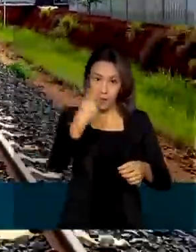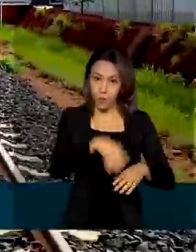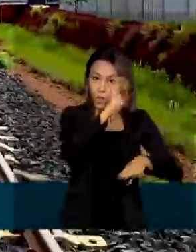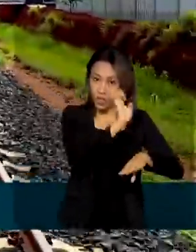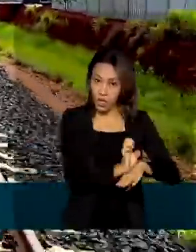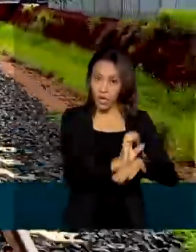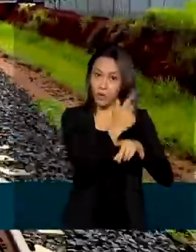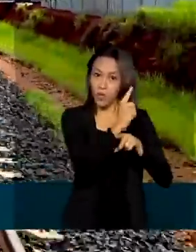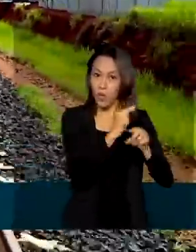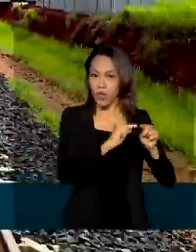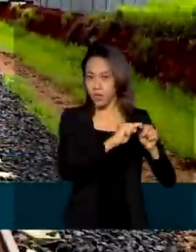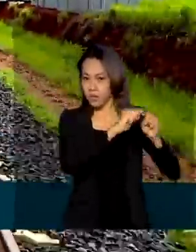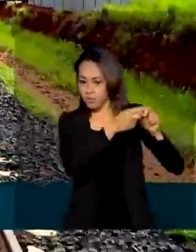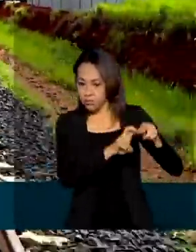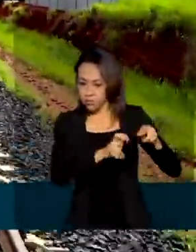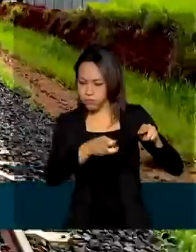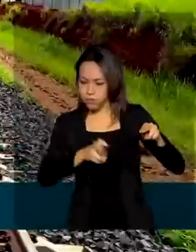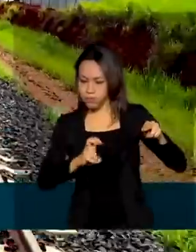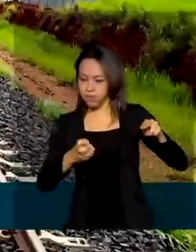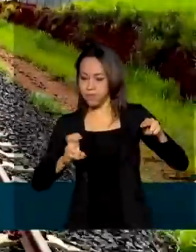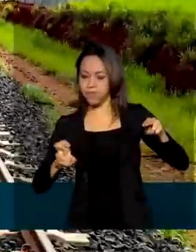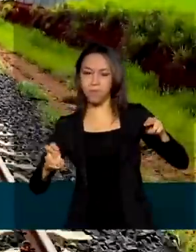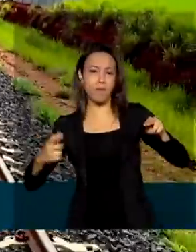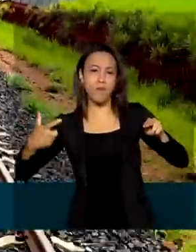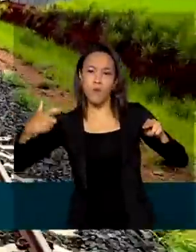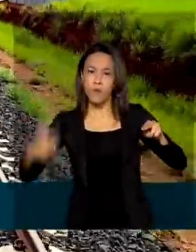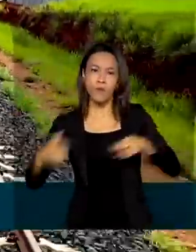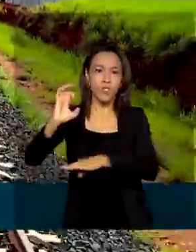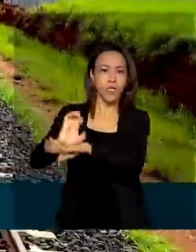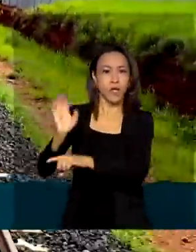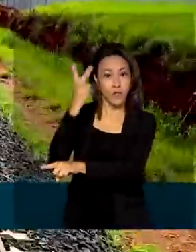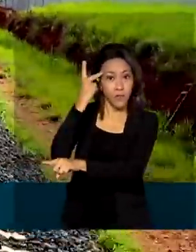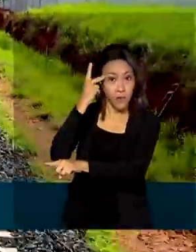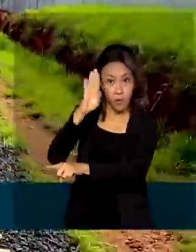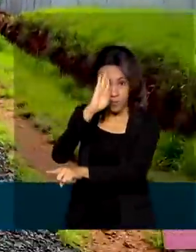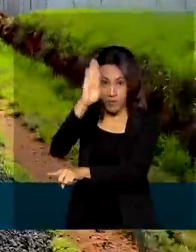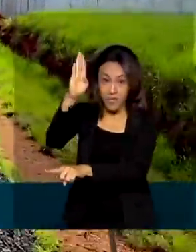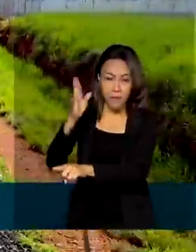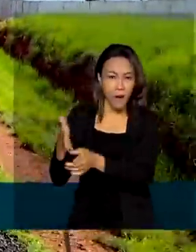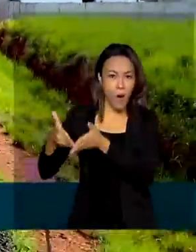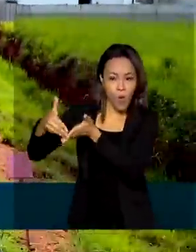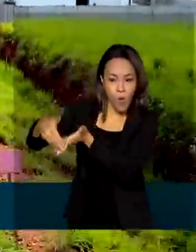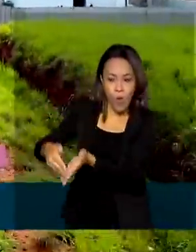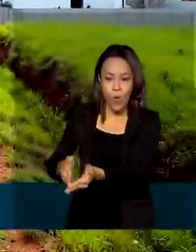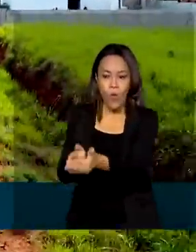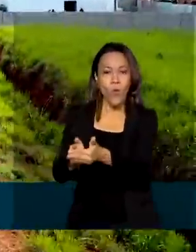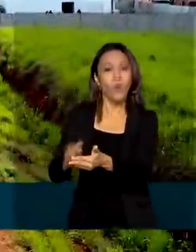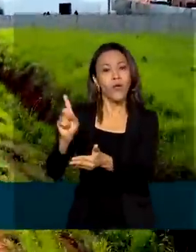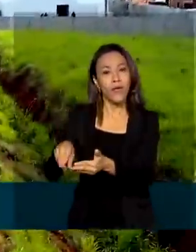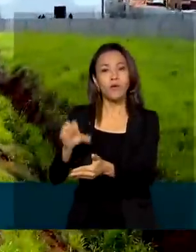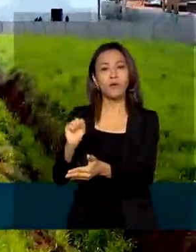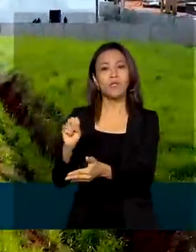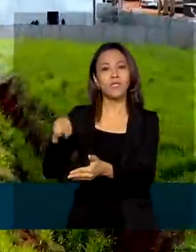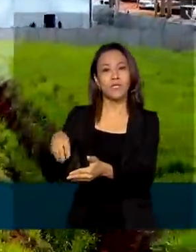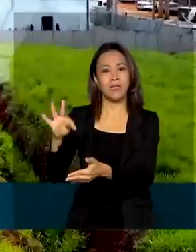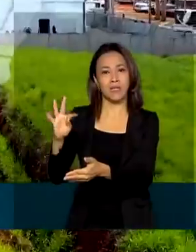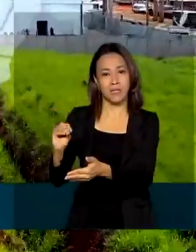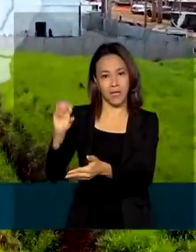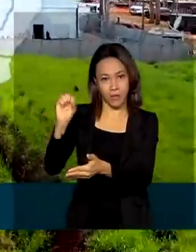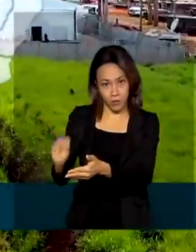Goiás à Malha de Trens Paulista e ao principal porto brasileiro, o Porto de Santos. Os